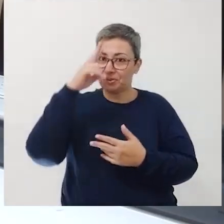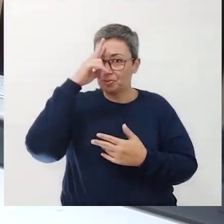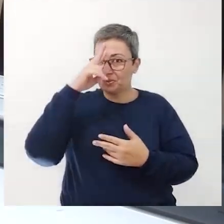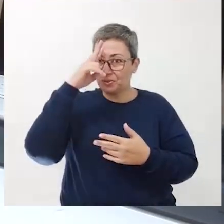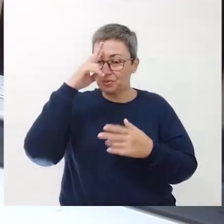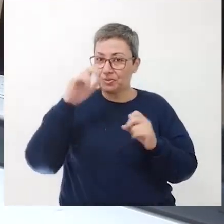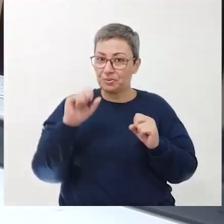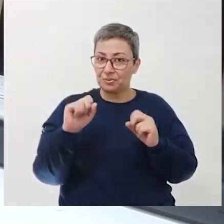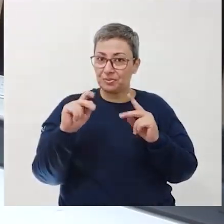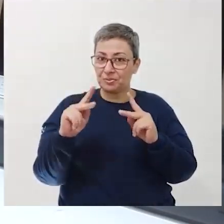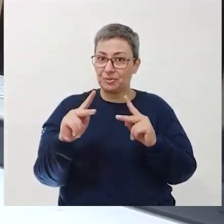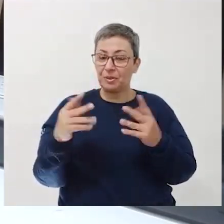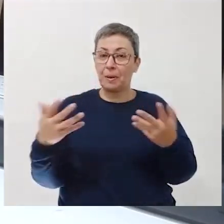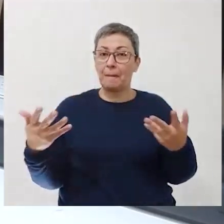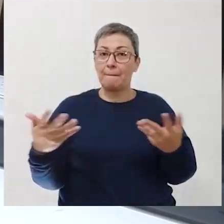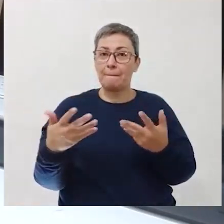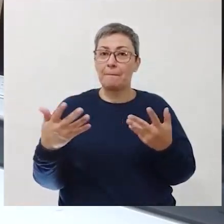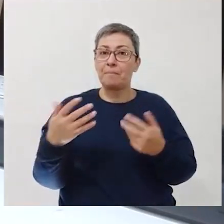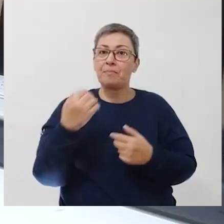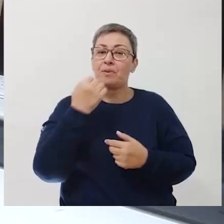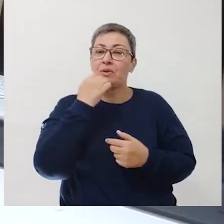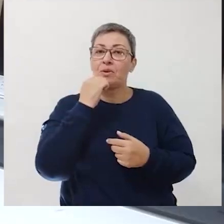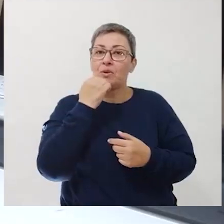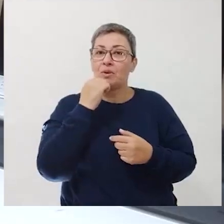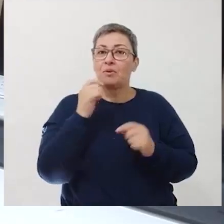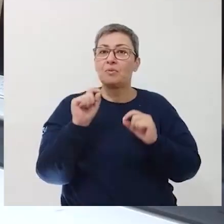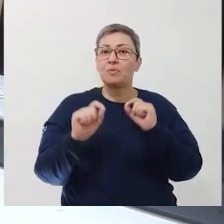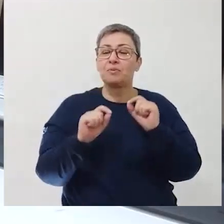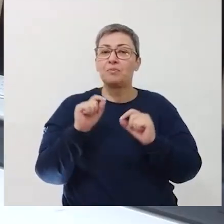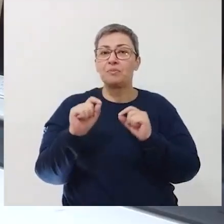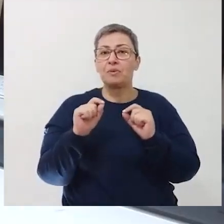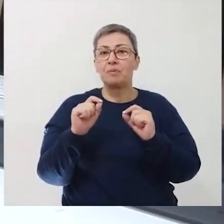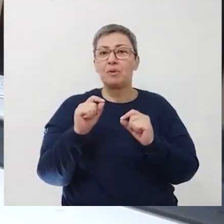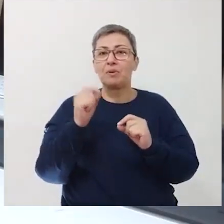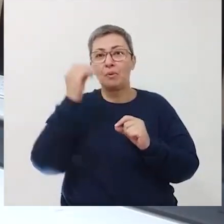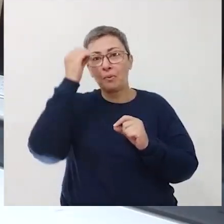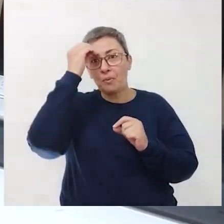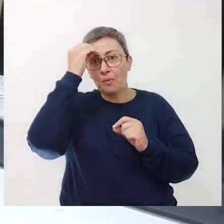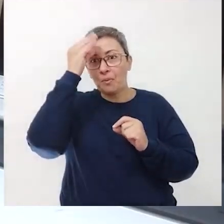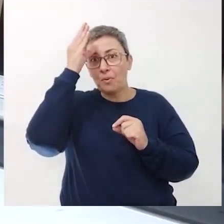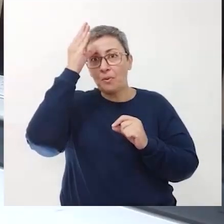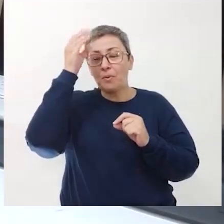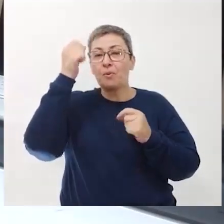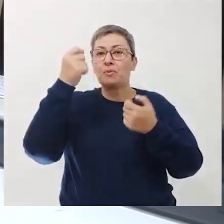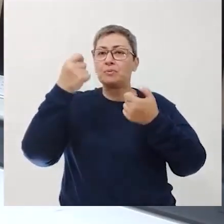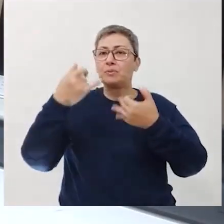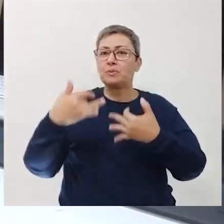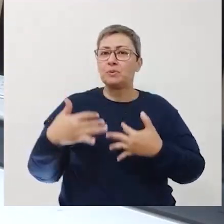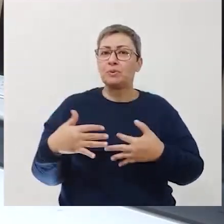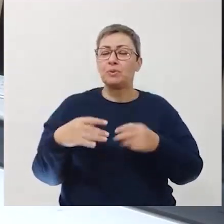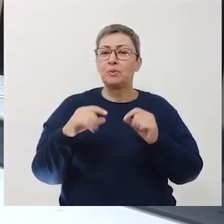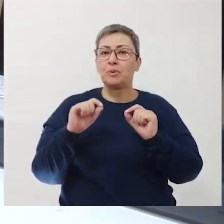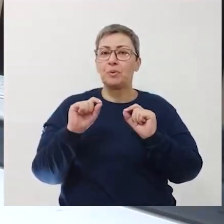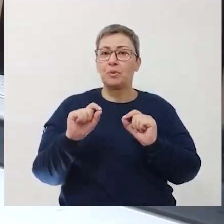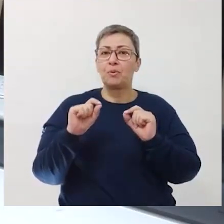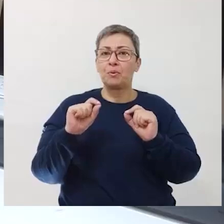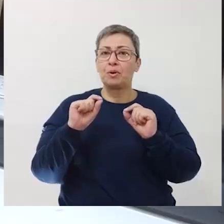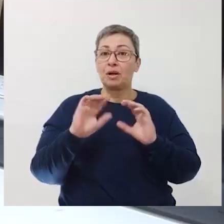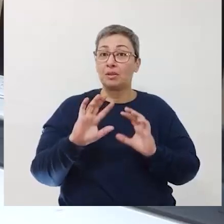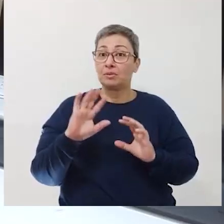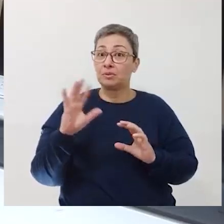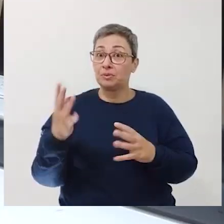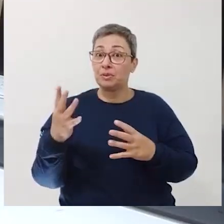A ciência é o conhecimento que explica os